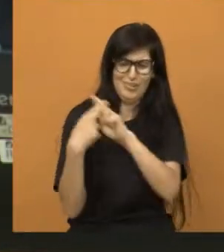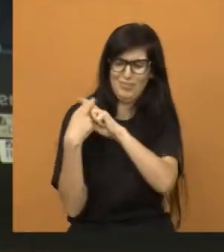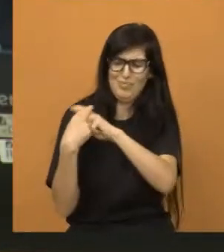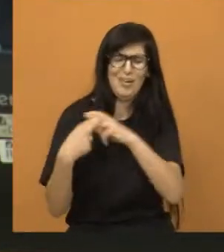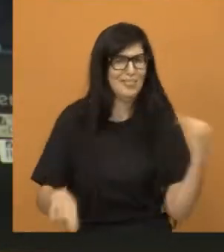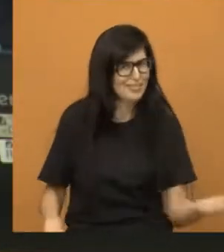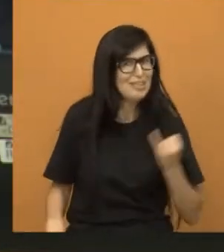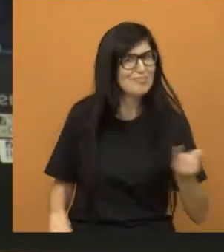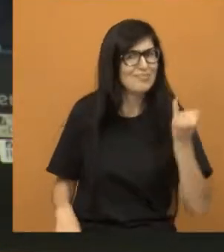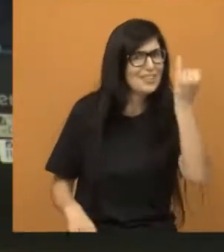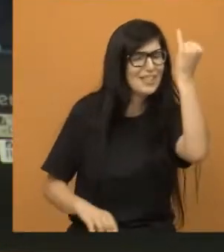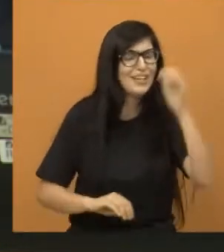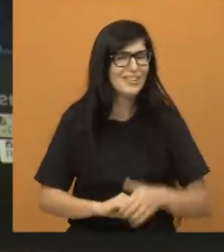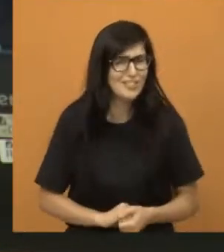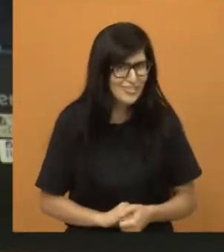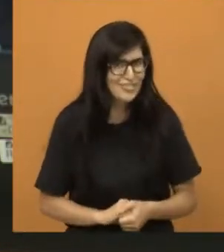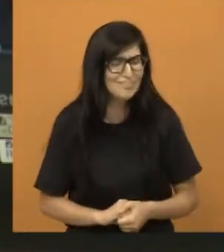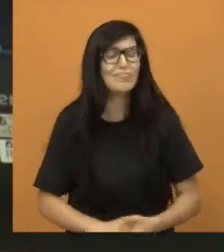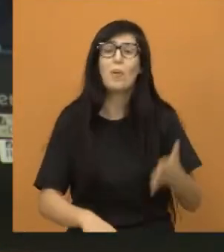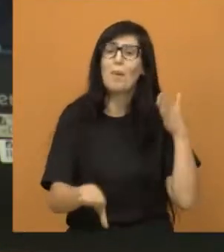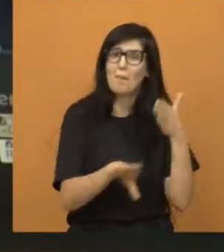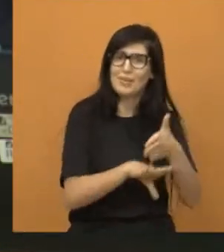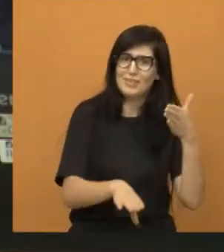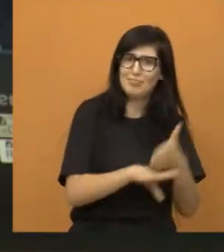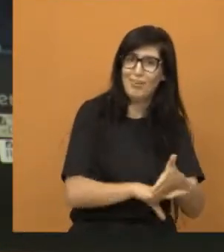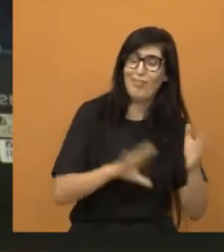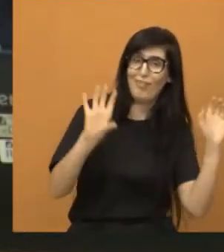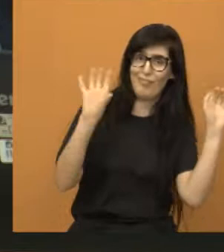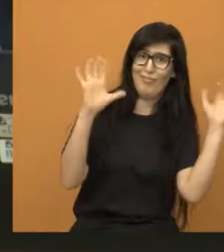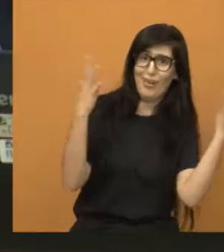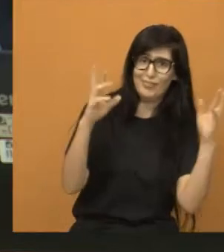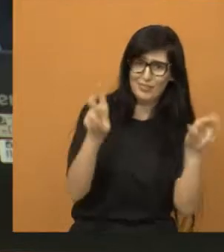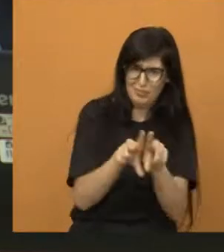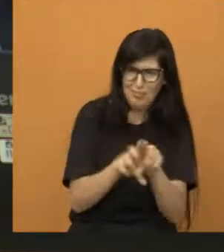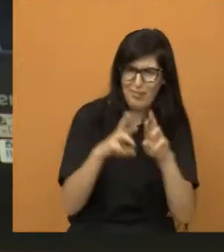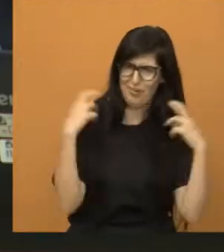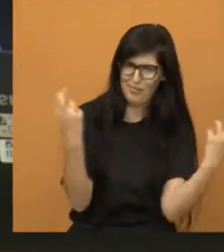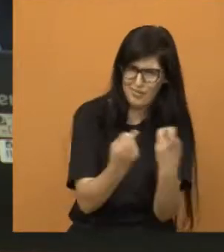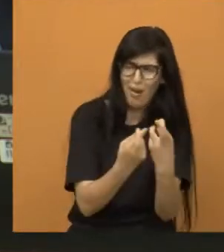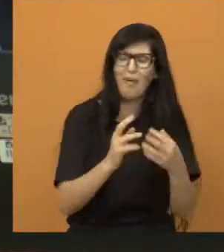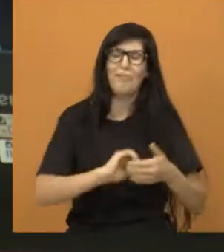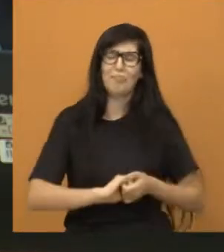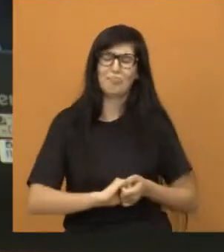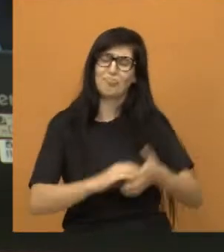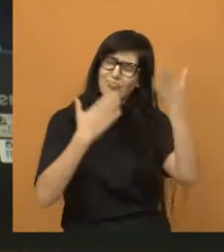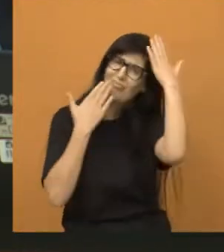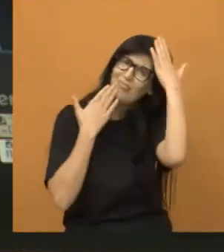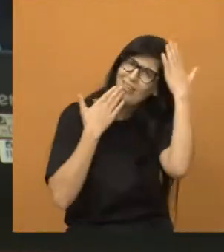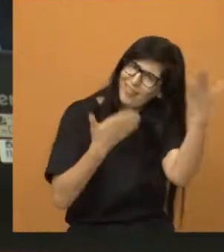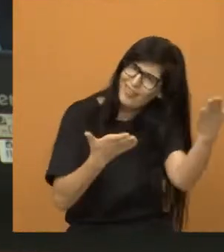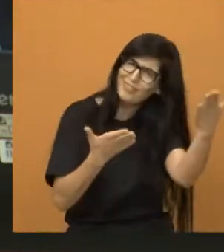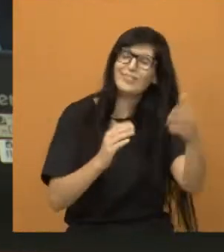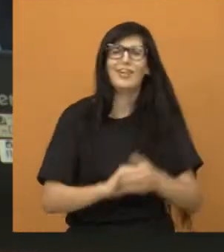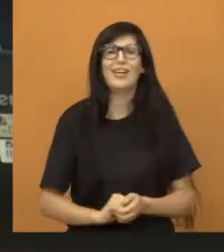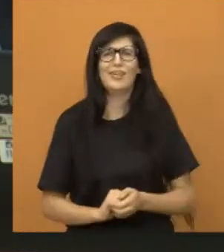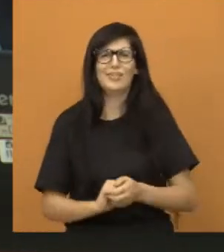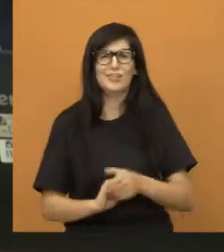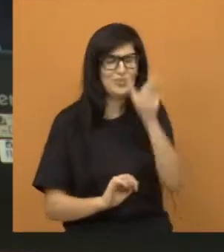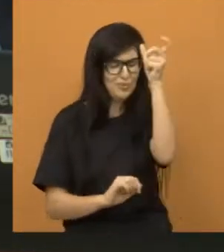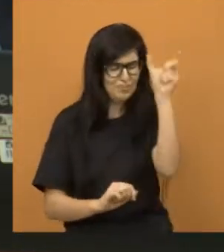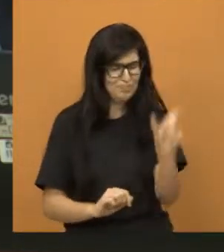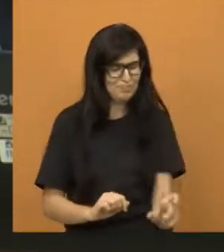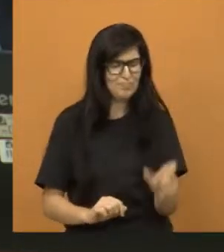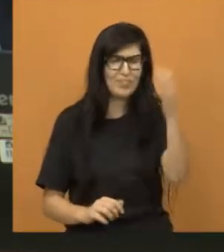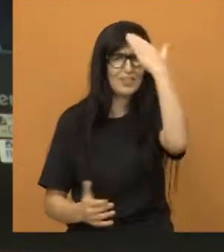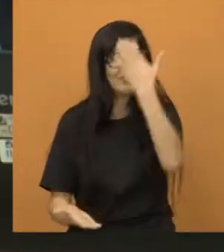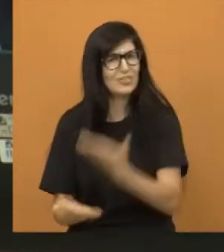ressaltar que esse foi um dos eventos que eu participei, no qual eu agradeço a confiança dos movimentos de